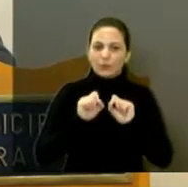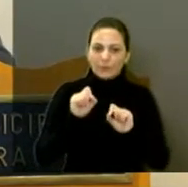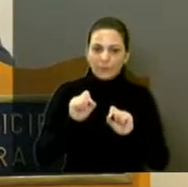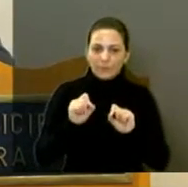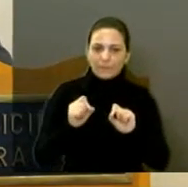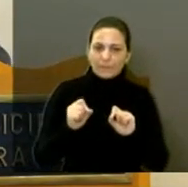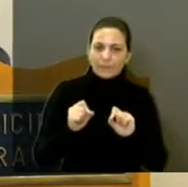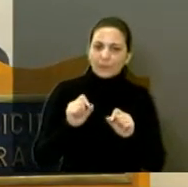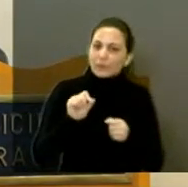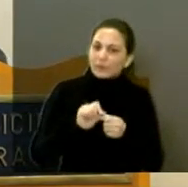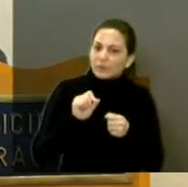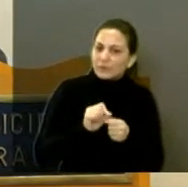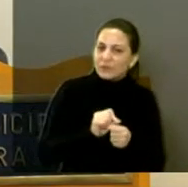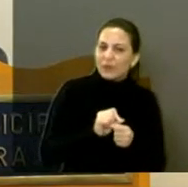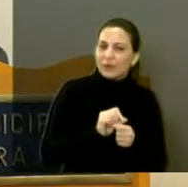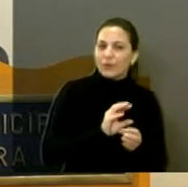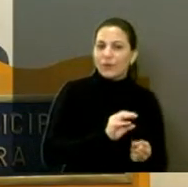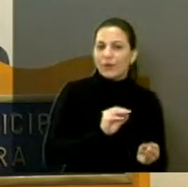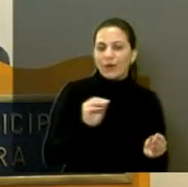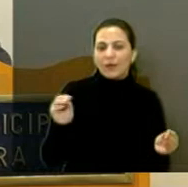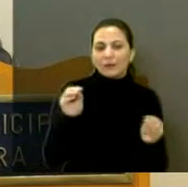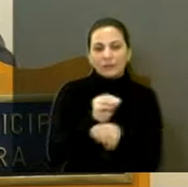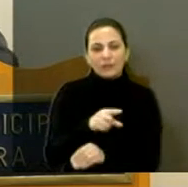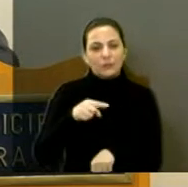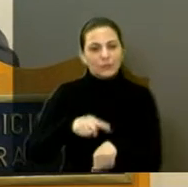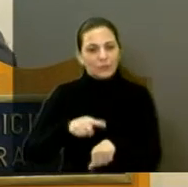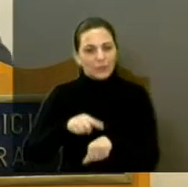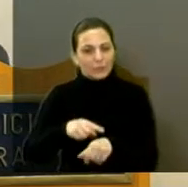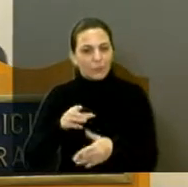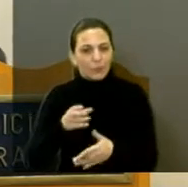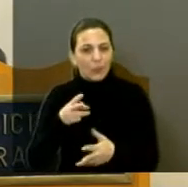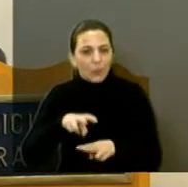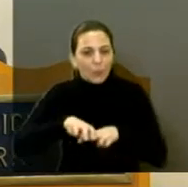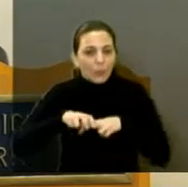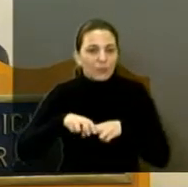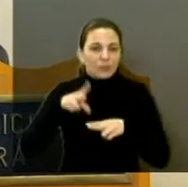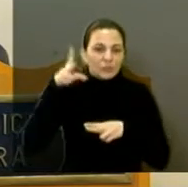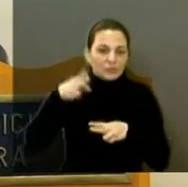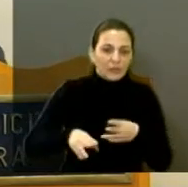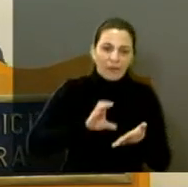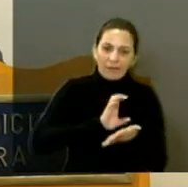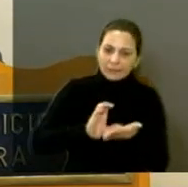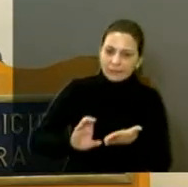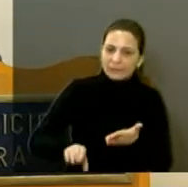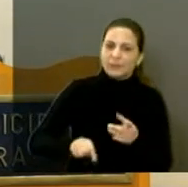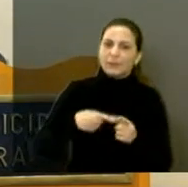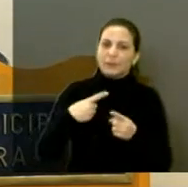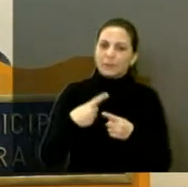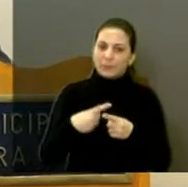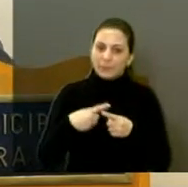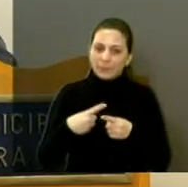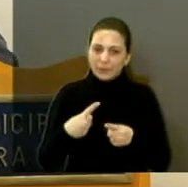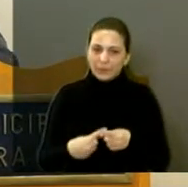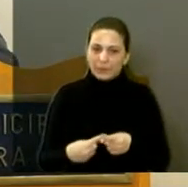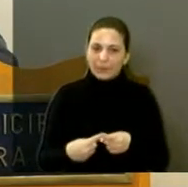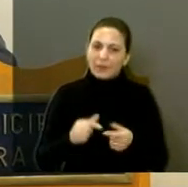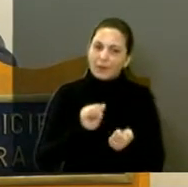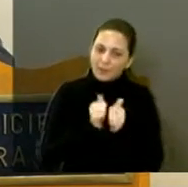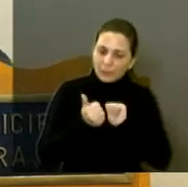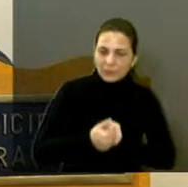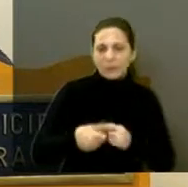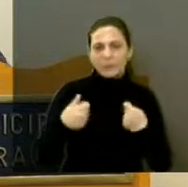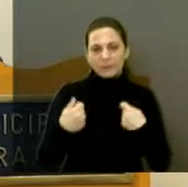não fizeram a transferência em tempo e, por isso, os repassos serão suspensos até as devidas adequações.